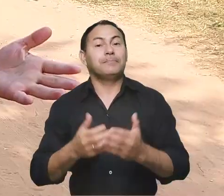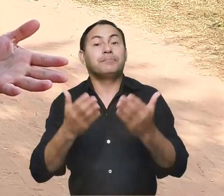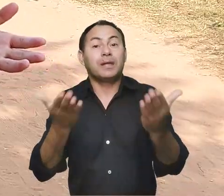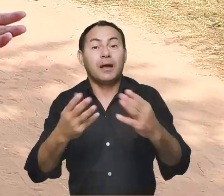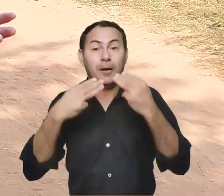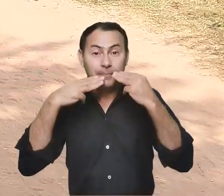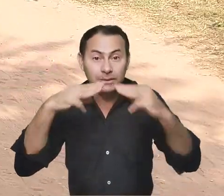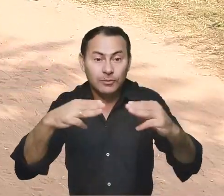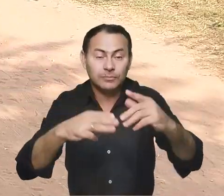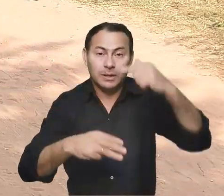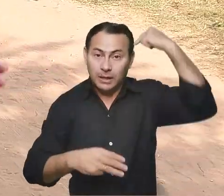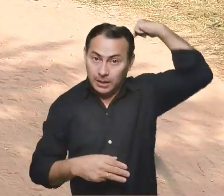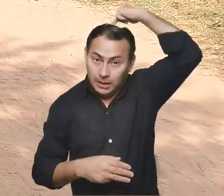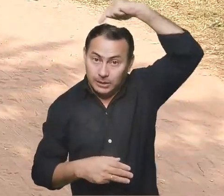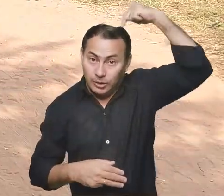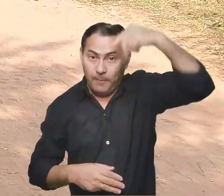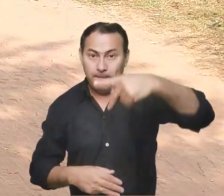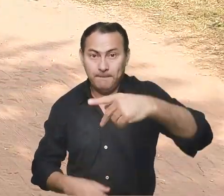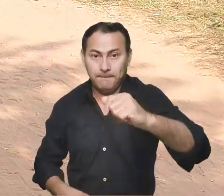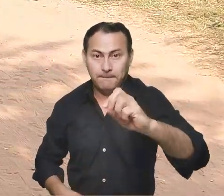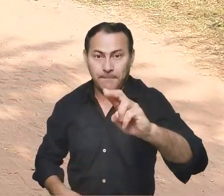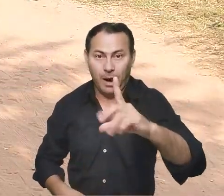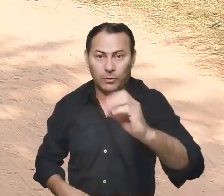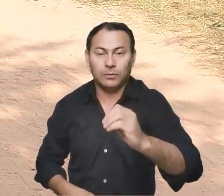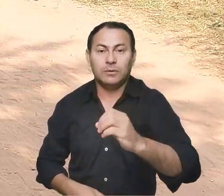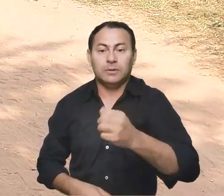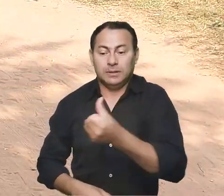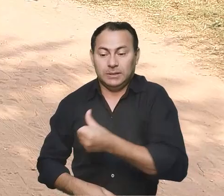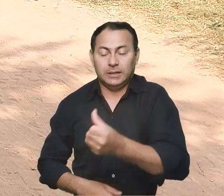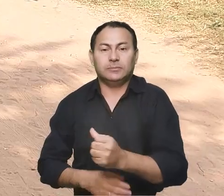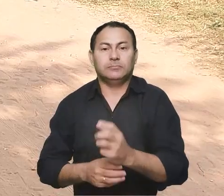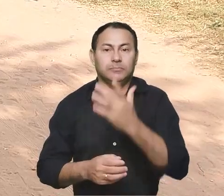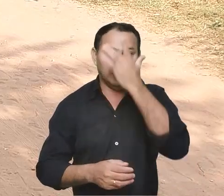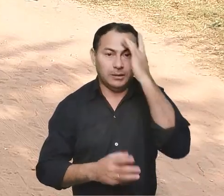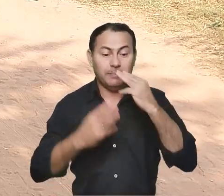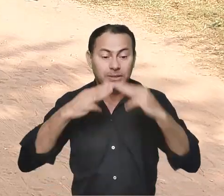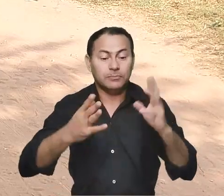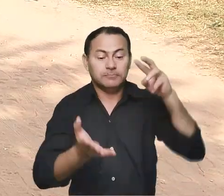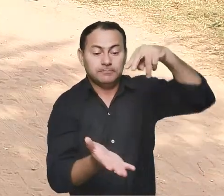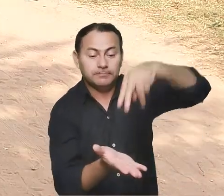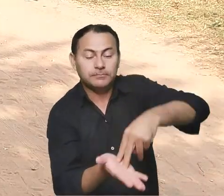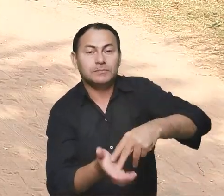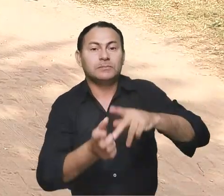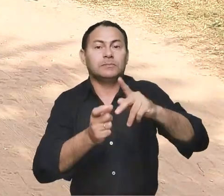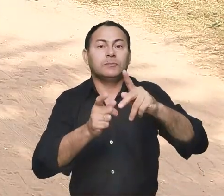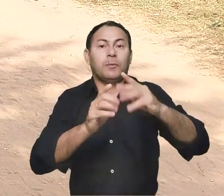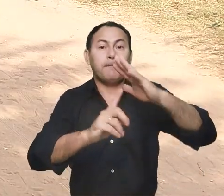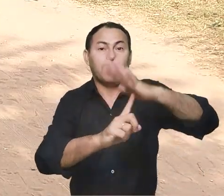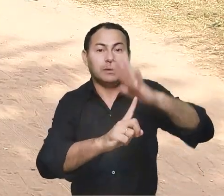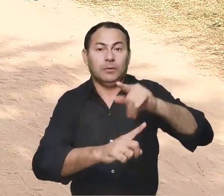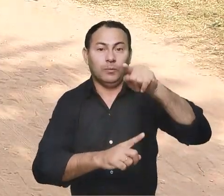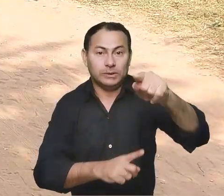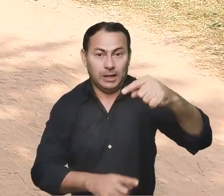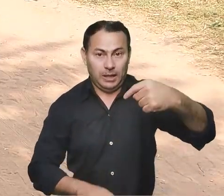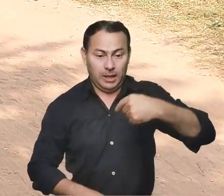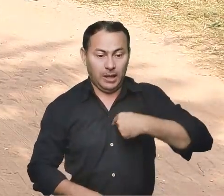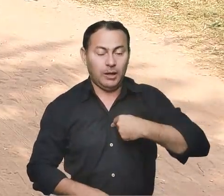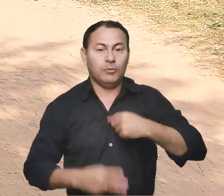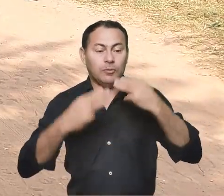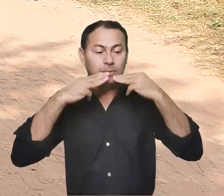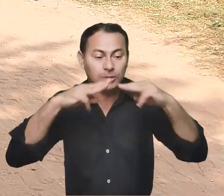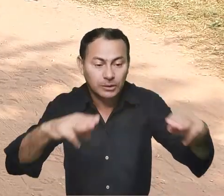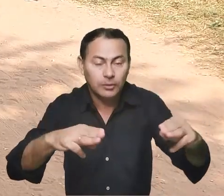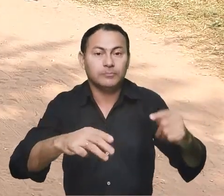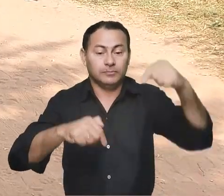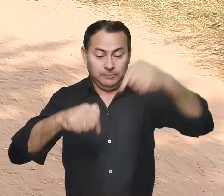Essa é a missão São Paulo VI, a missão Agentes da Igreja do Paraná. Você, eu,